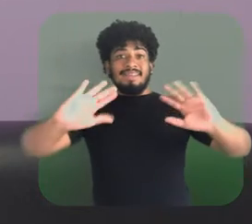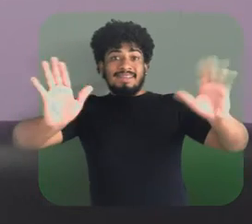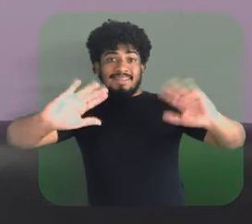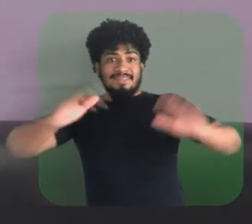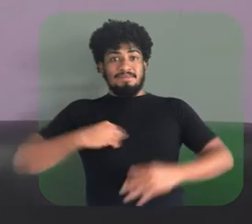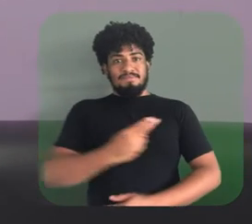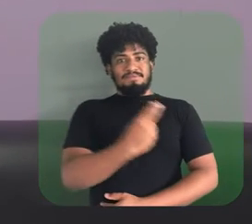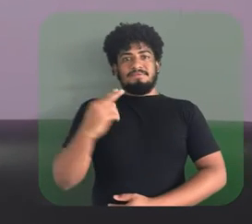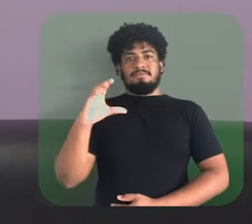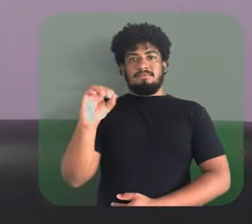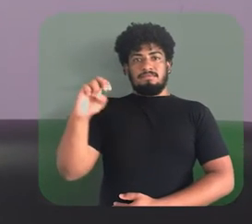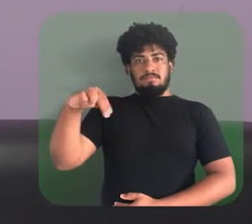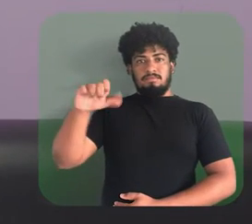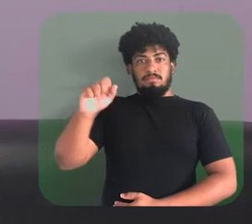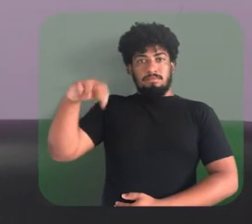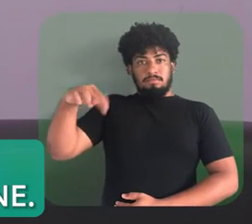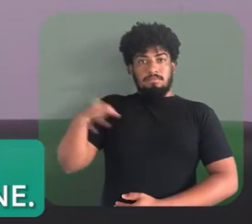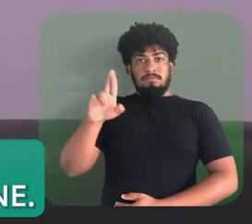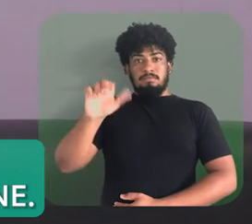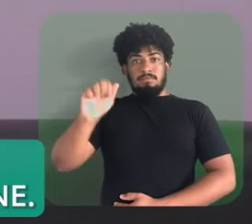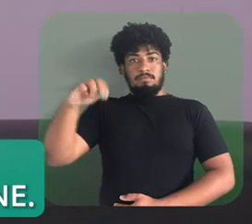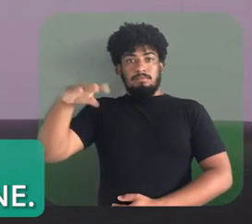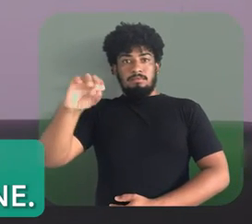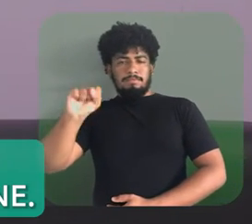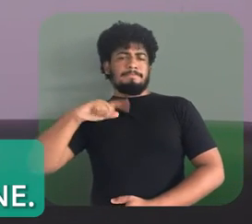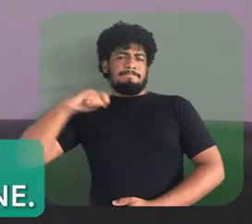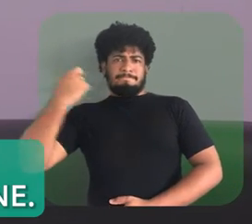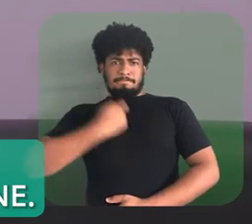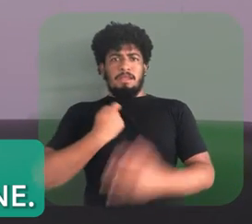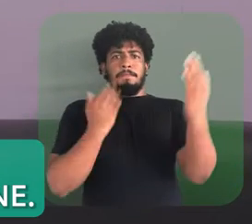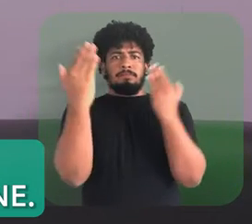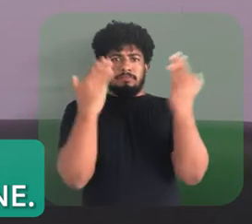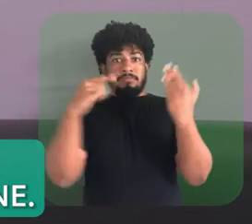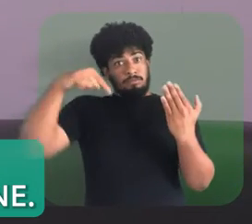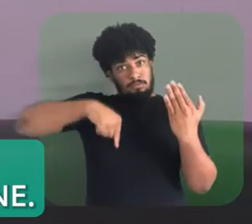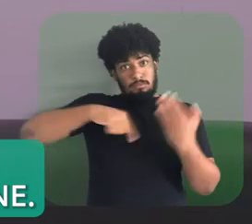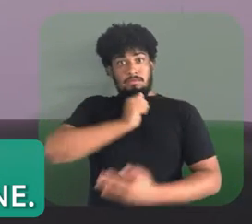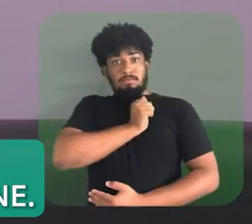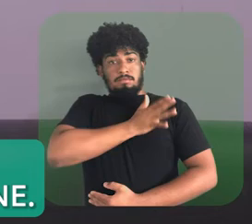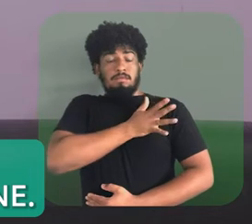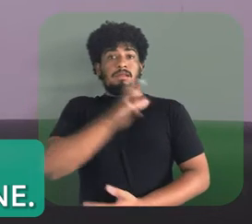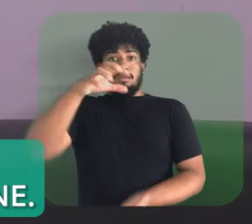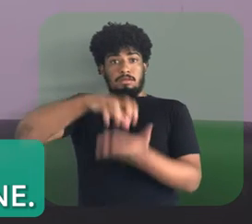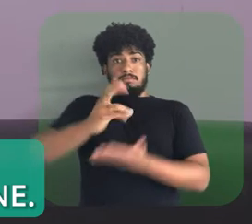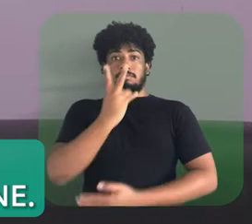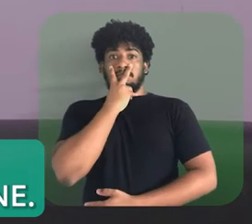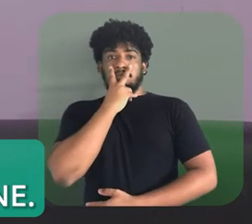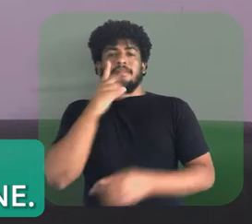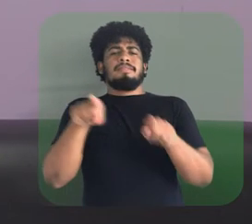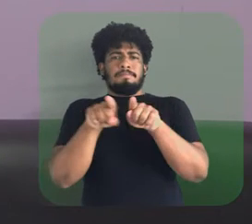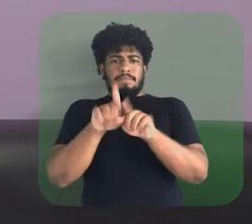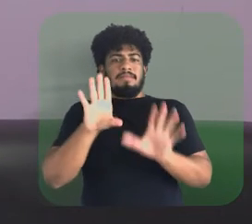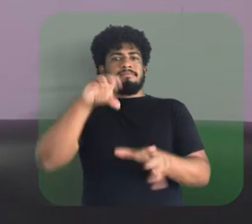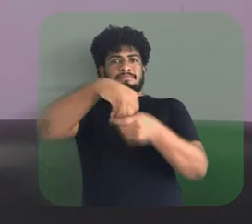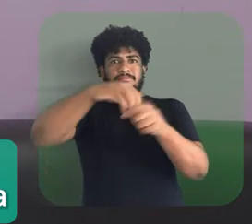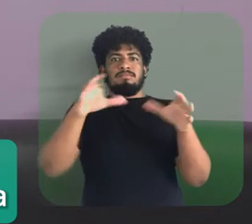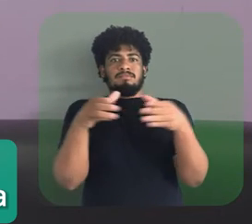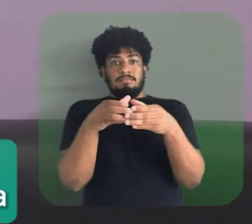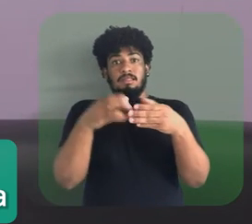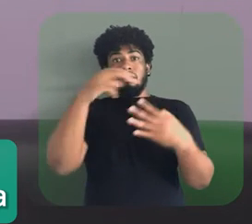Olá, meu nome é Kona Ramos, sou psicólogo do IFPE, Campus Vitória de Santo Antão e membro do NAPNI.